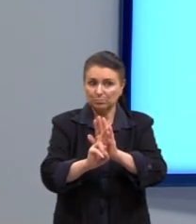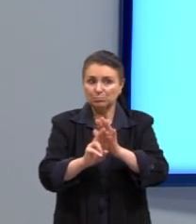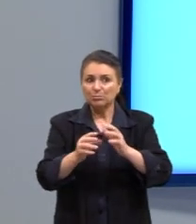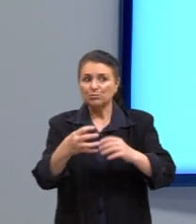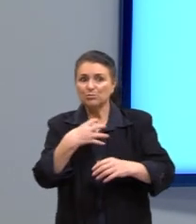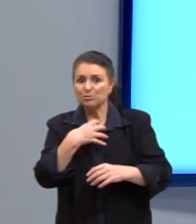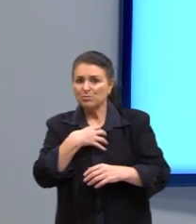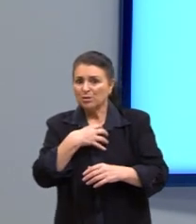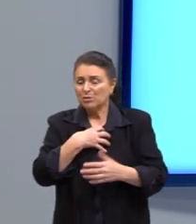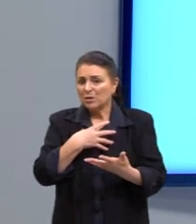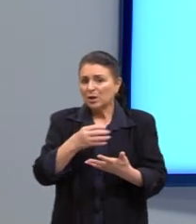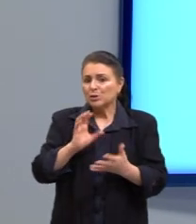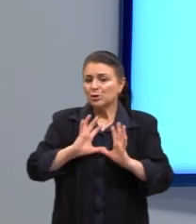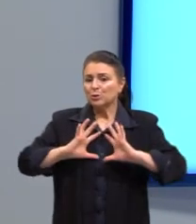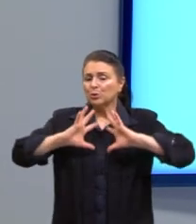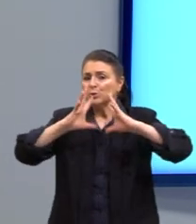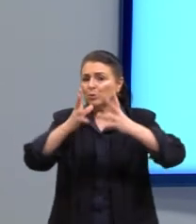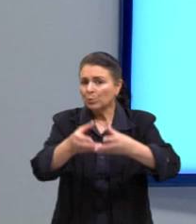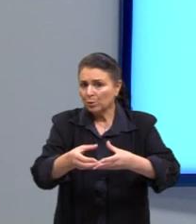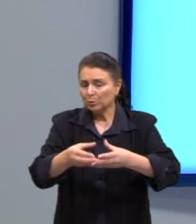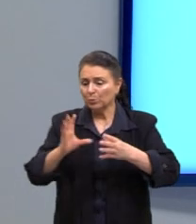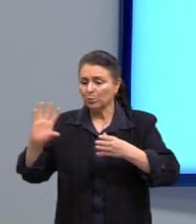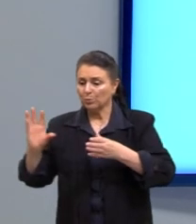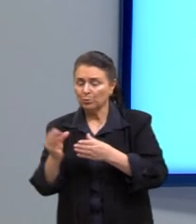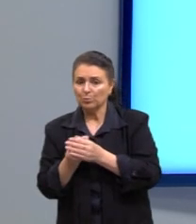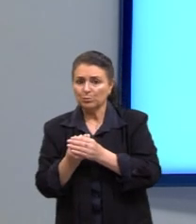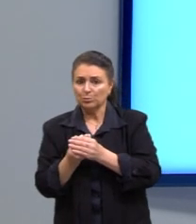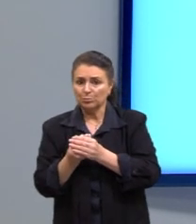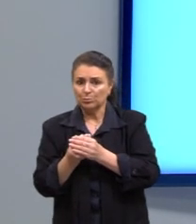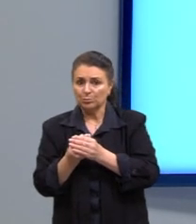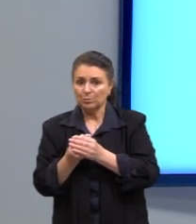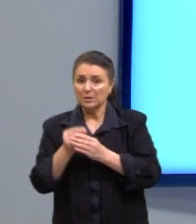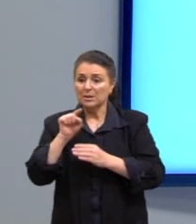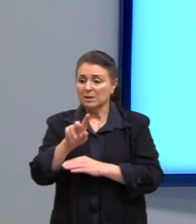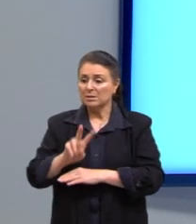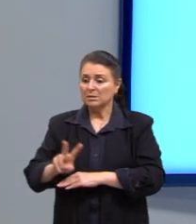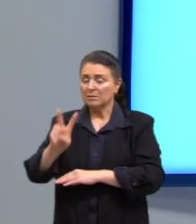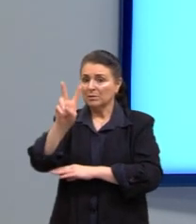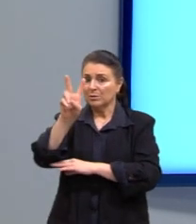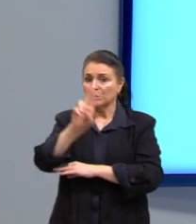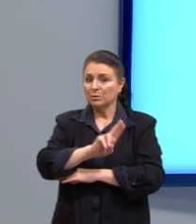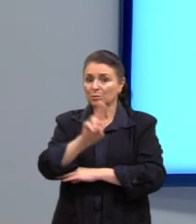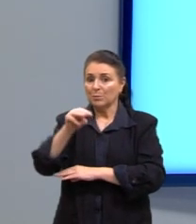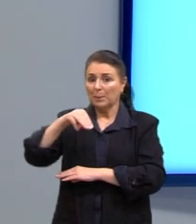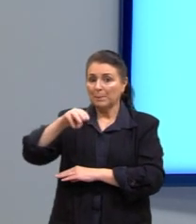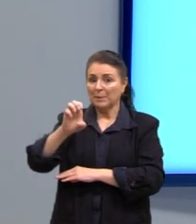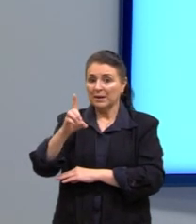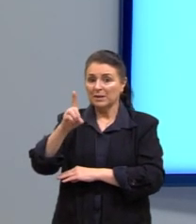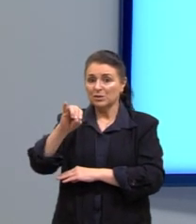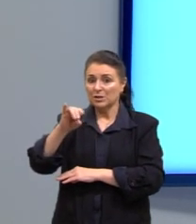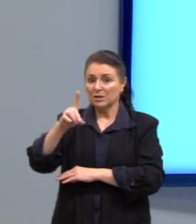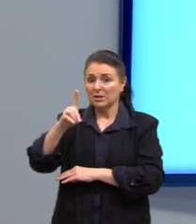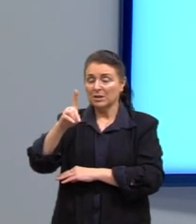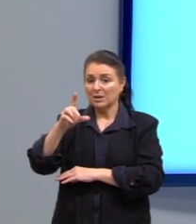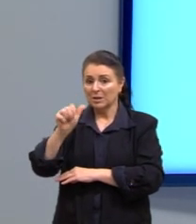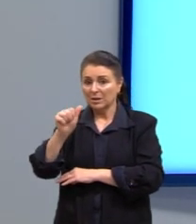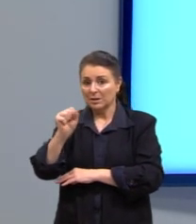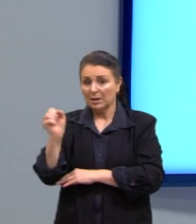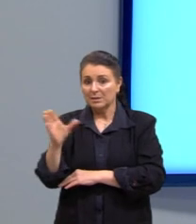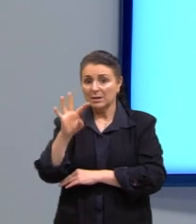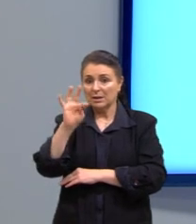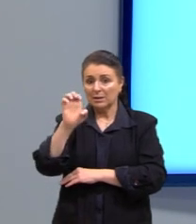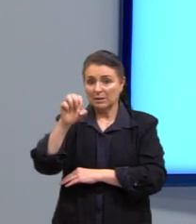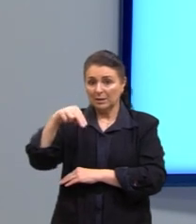modo, todo o conjunto. E esses valores, nós chamamos de medidas de tendência central.